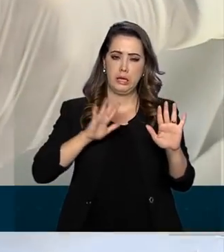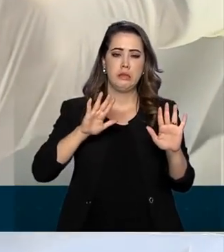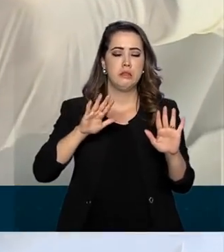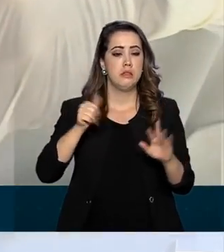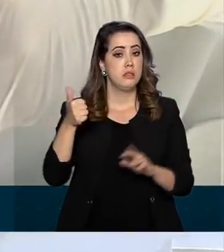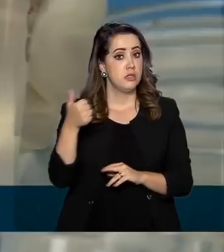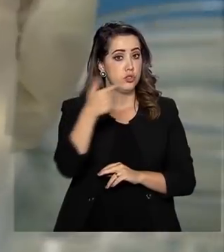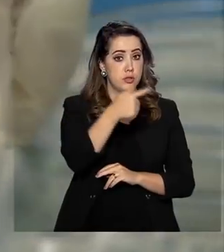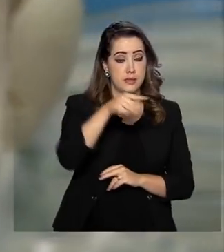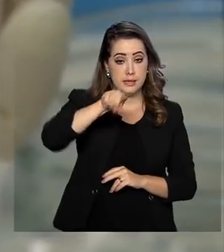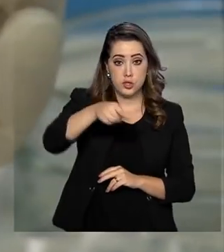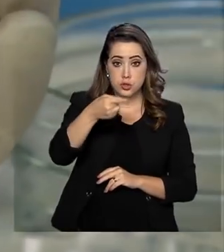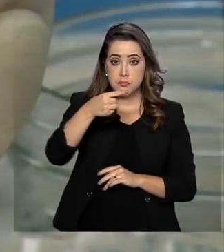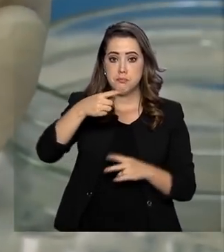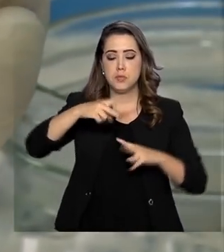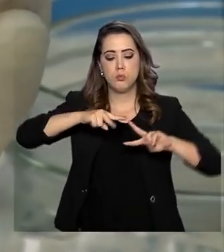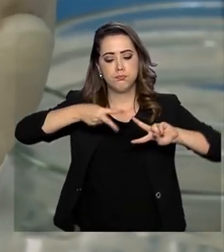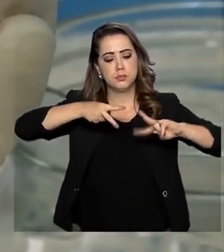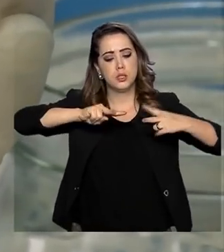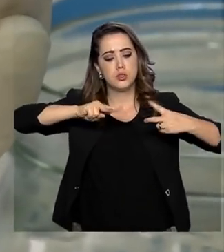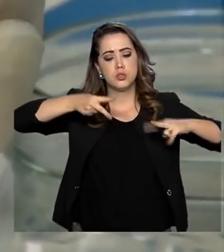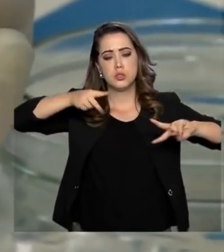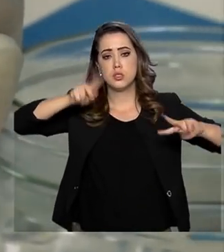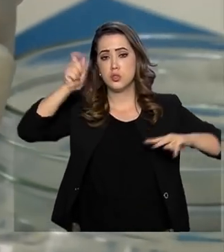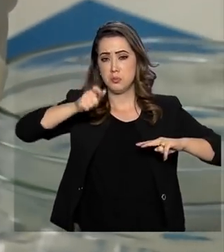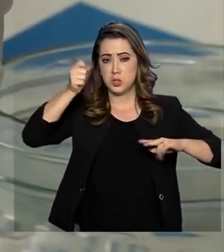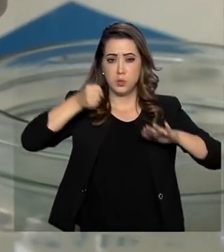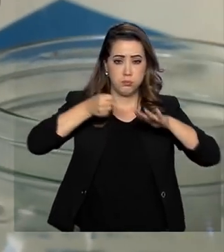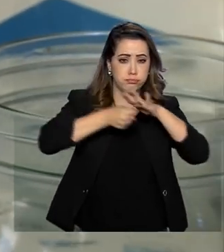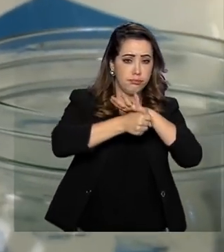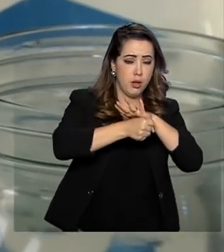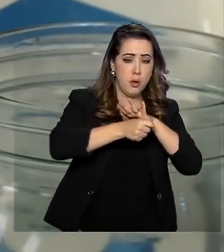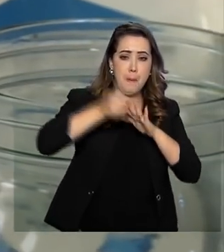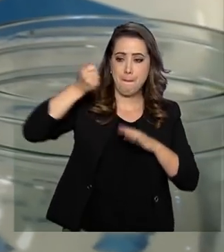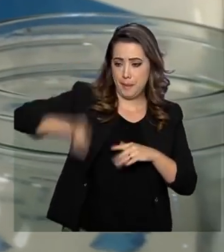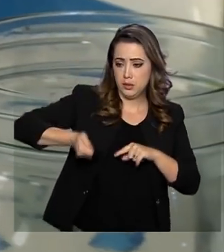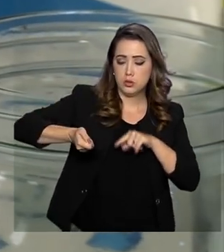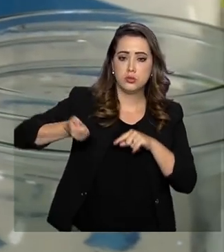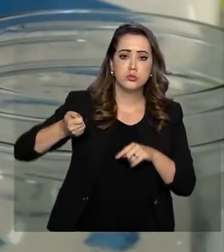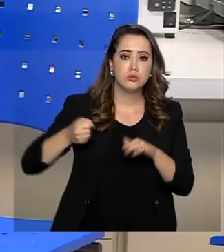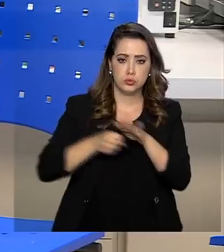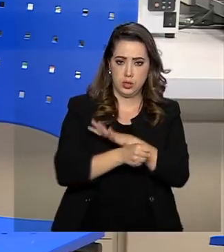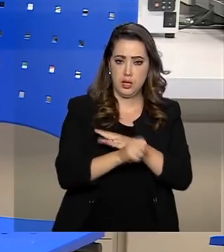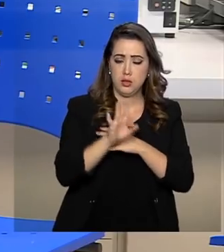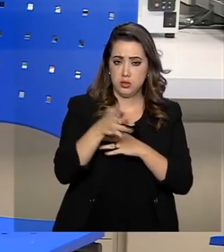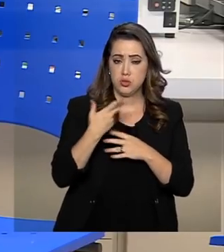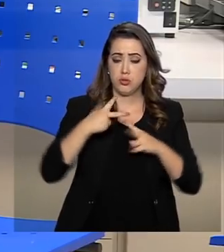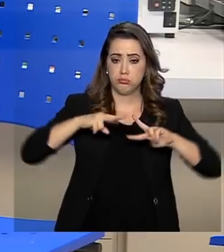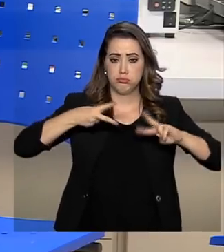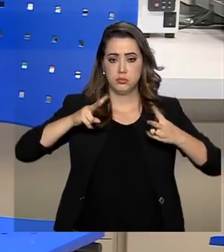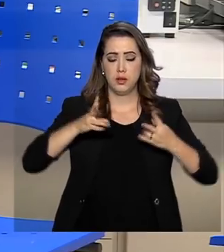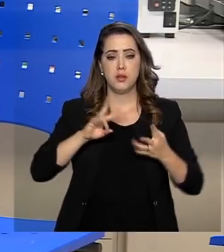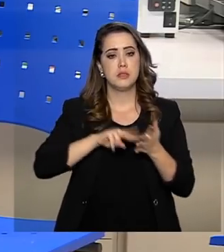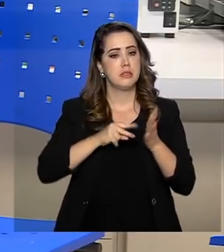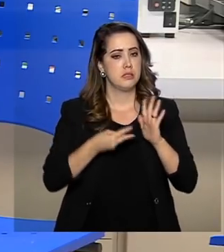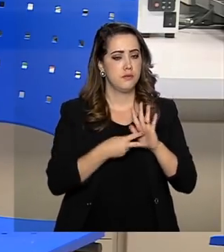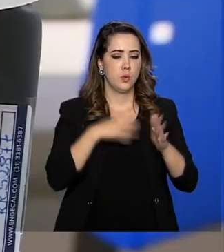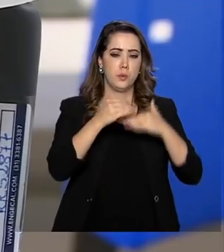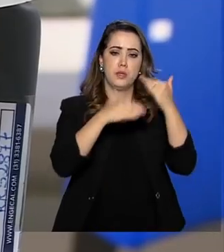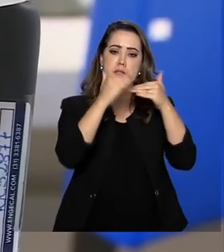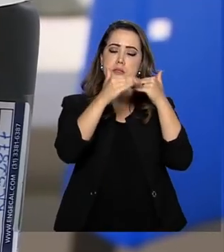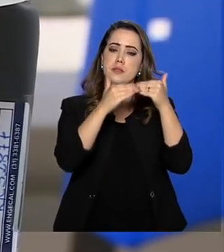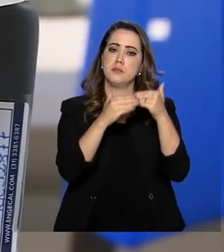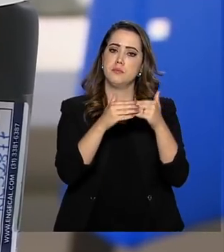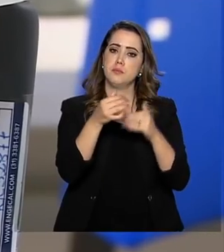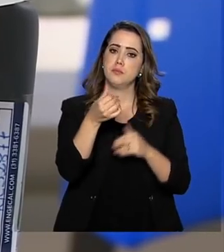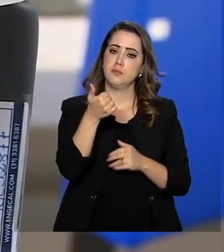de 17 mil perfis de condenados cadastrados no Banco Nacional de Perfis Genéticos. O resultado representa um crescimento